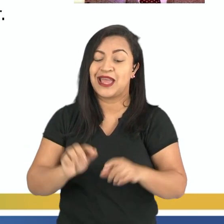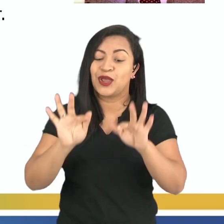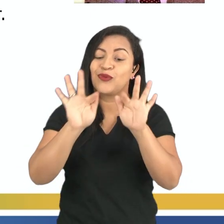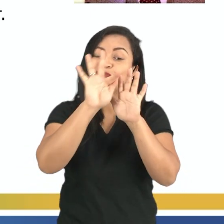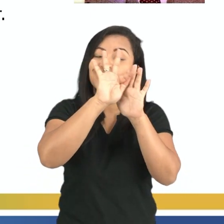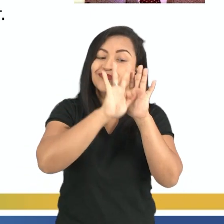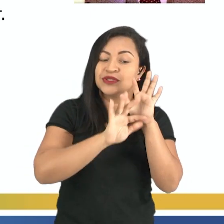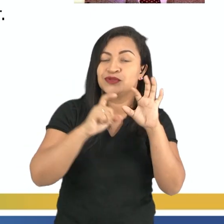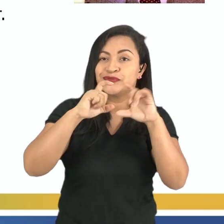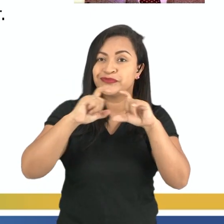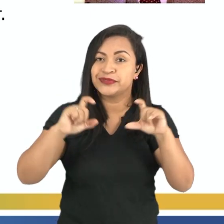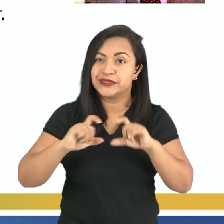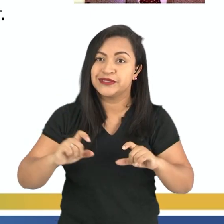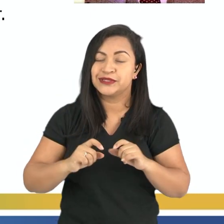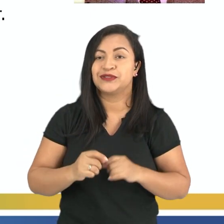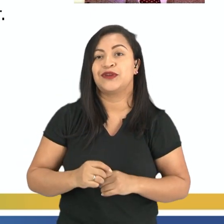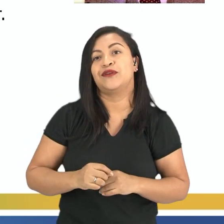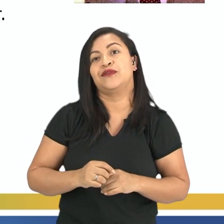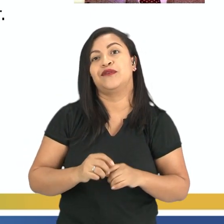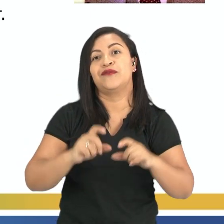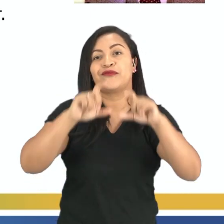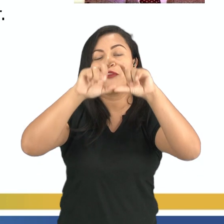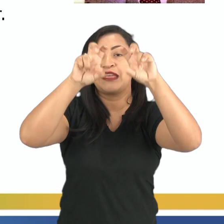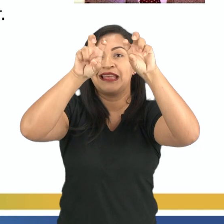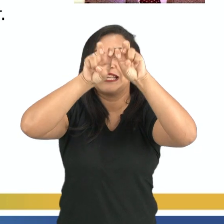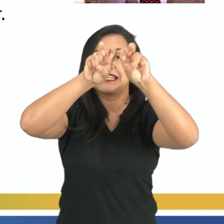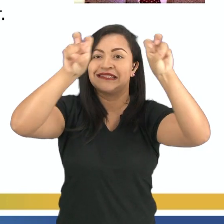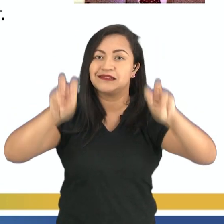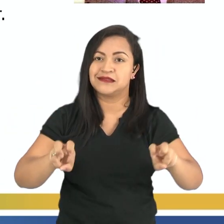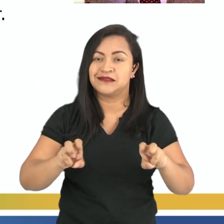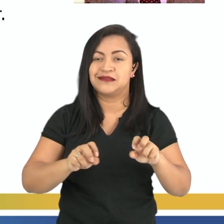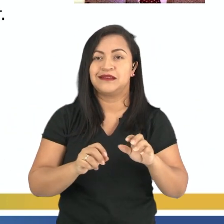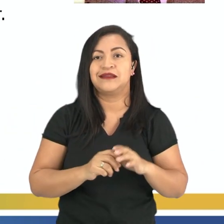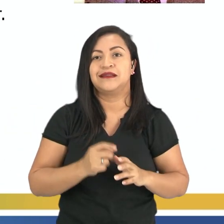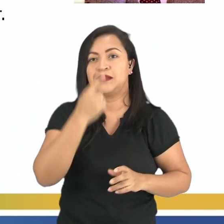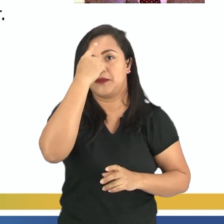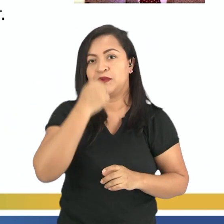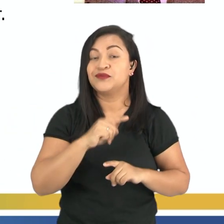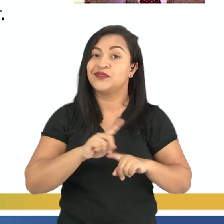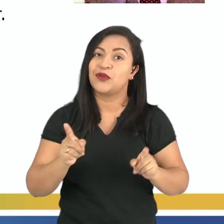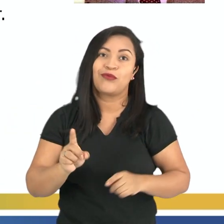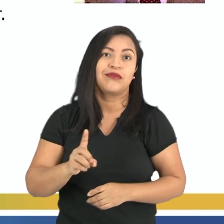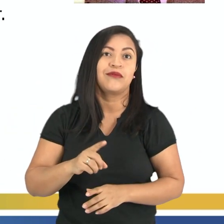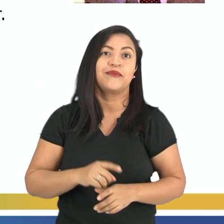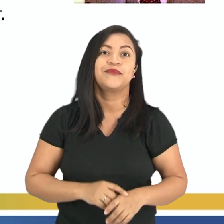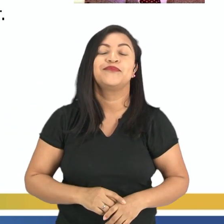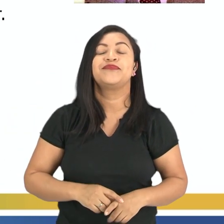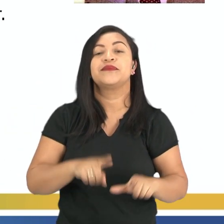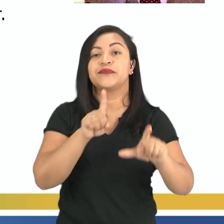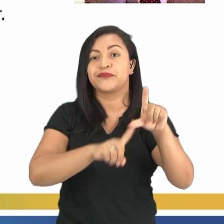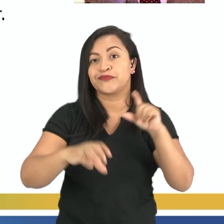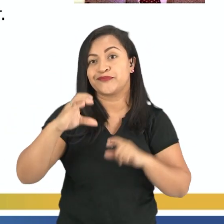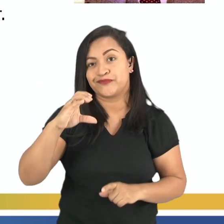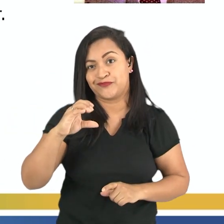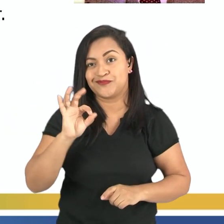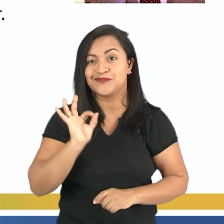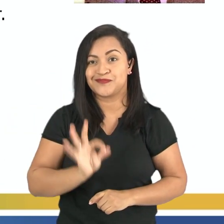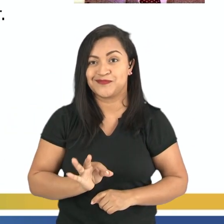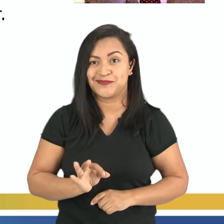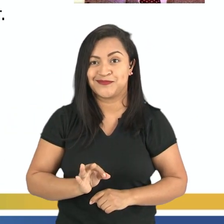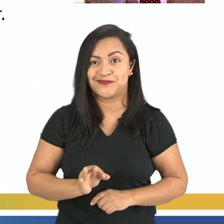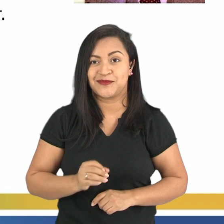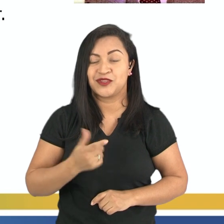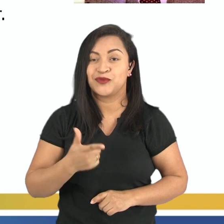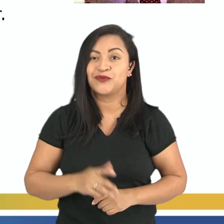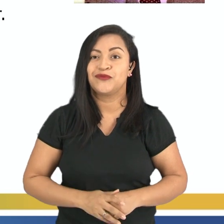pode ser inserido tabelas, imagens, mas não se trata de uma wiki. Então nossa alternativa correta é a letra C. Tudo bem?